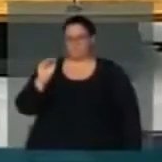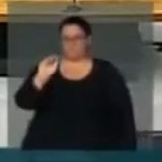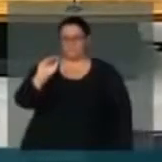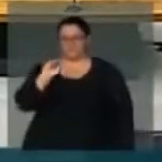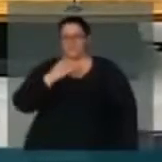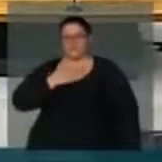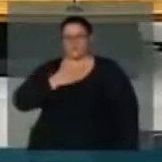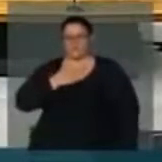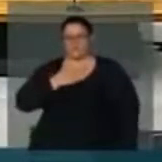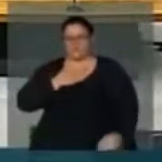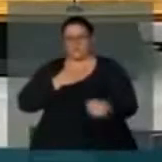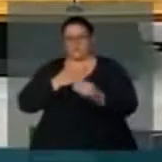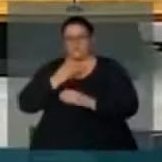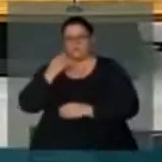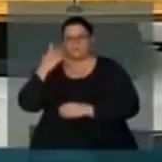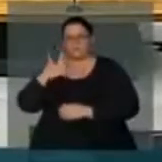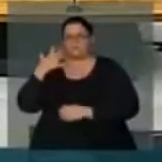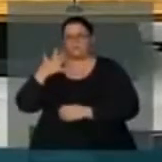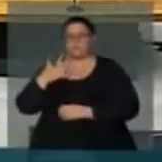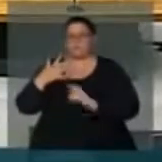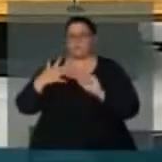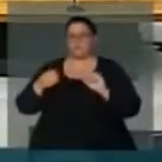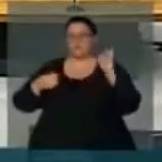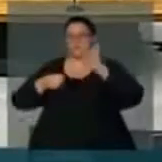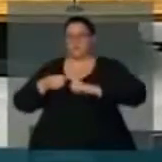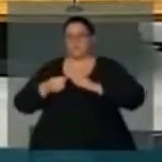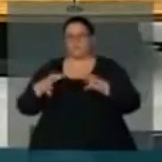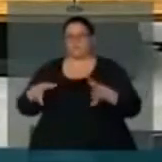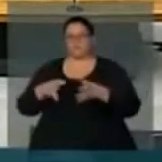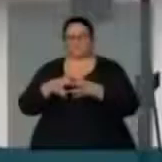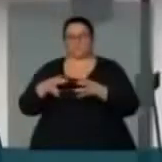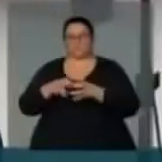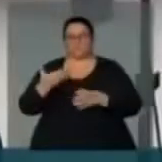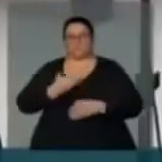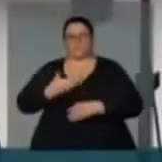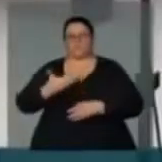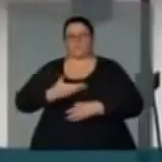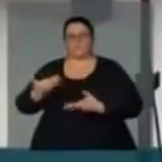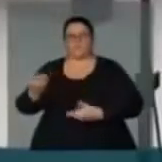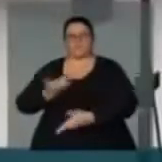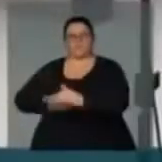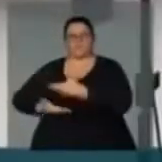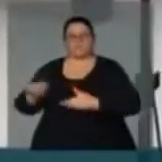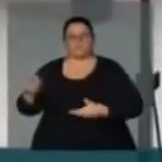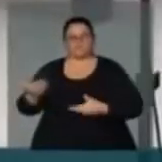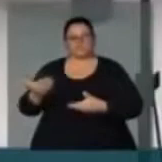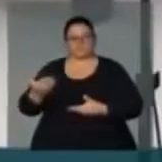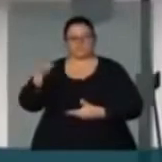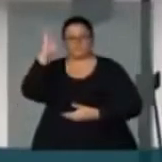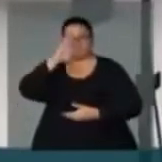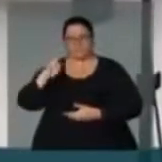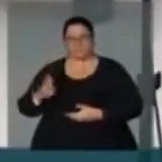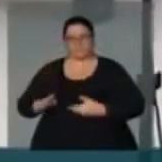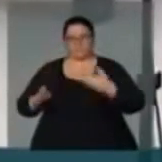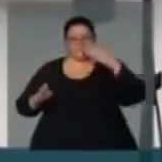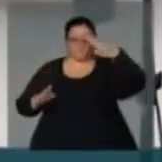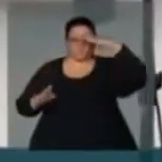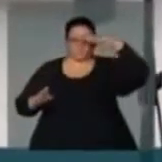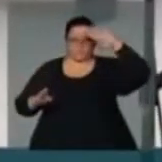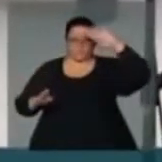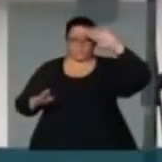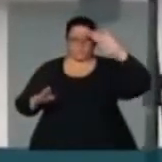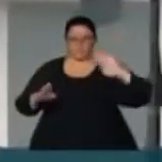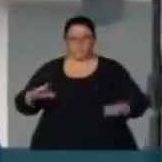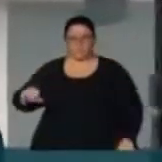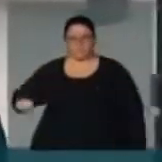reinstalação do Grupo de Amizade Brasil-Cuba, que contou com a presença da embaixadora, competente